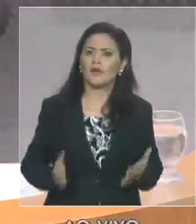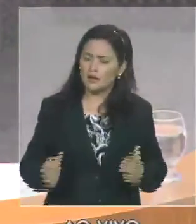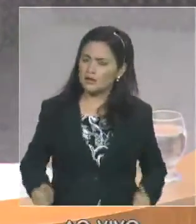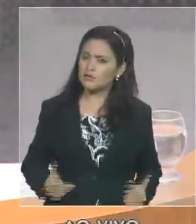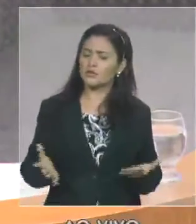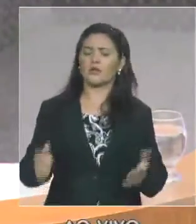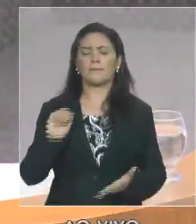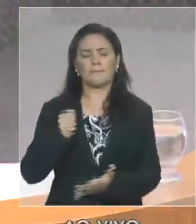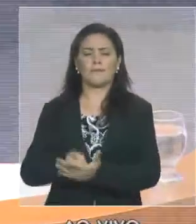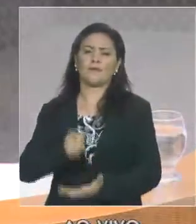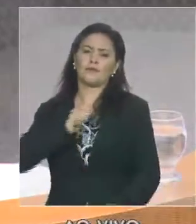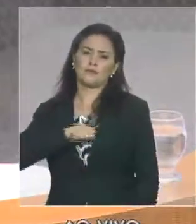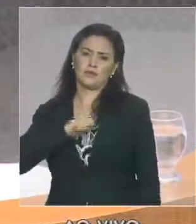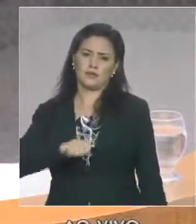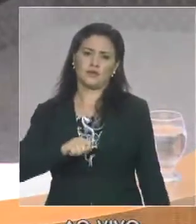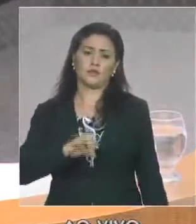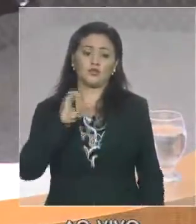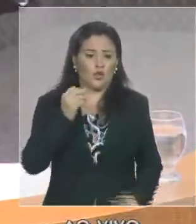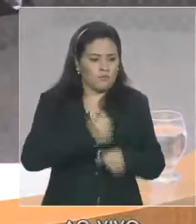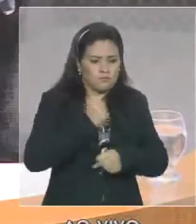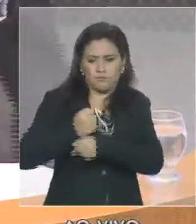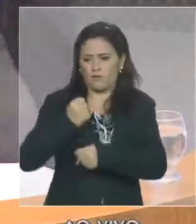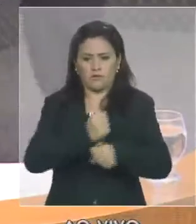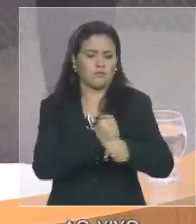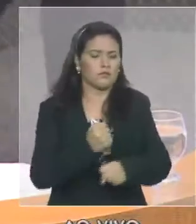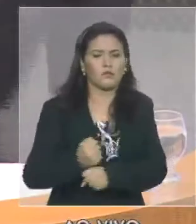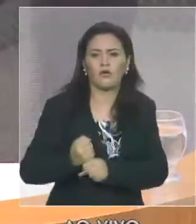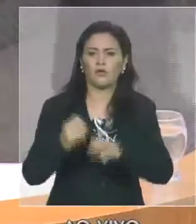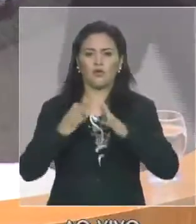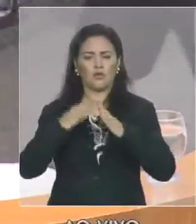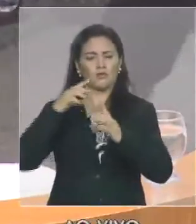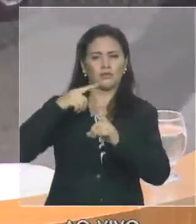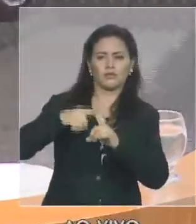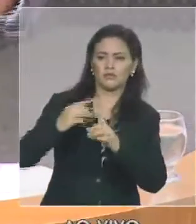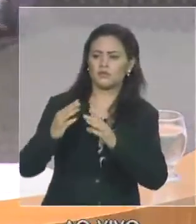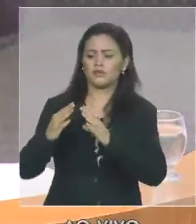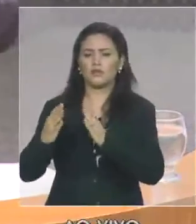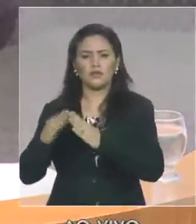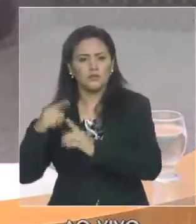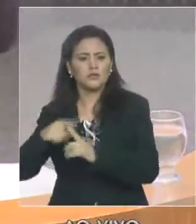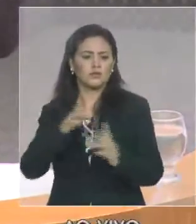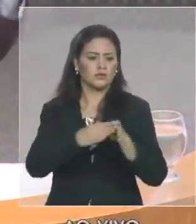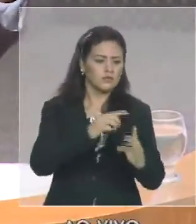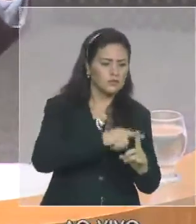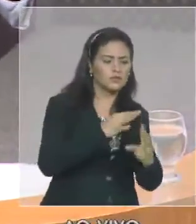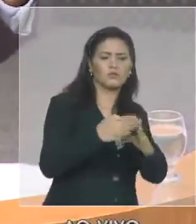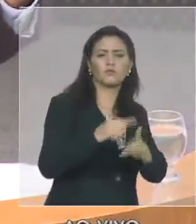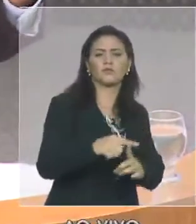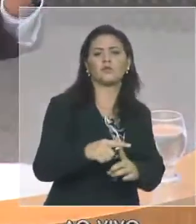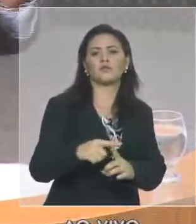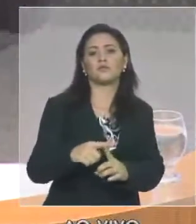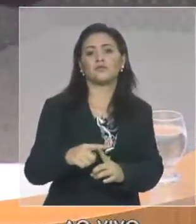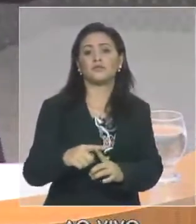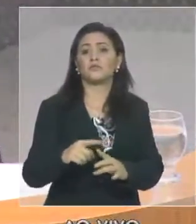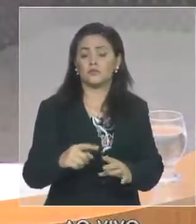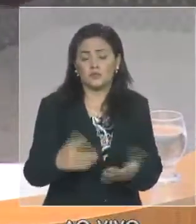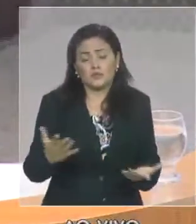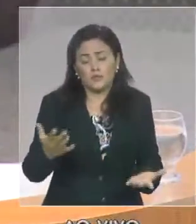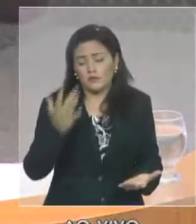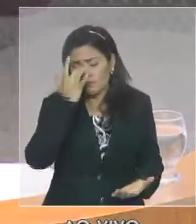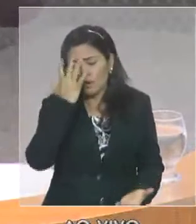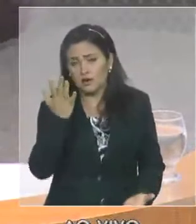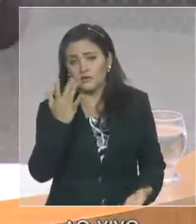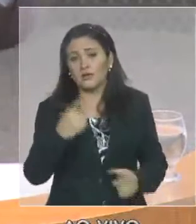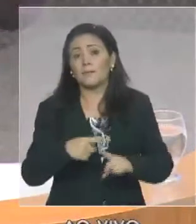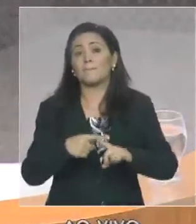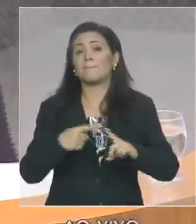construir hospitais, todo mundo constrói. O difícil é manter, porque nós gastamos, deputado Roberto Costa, 3, 3